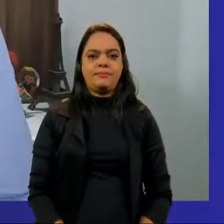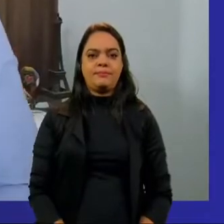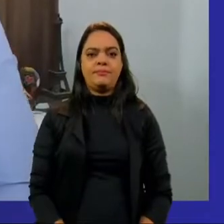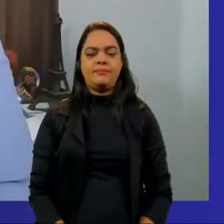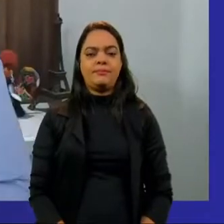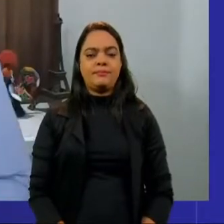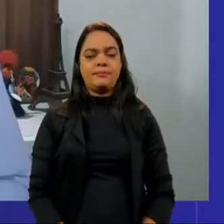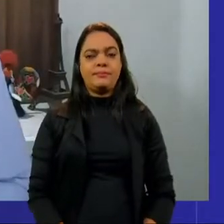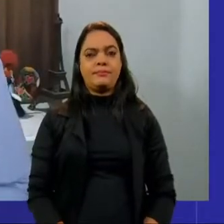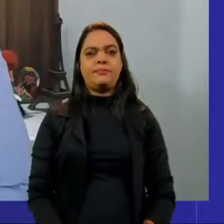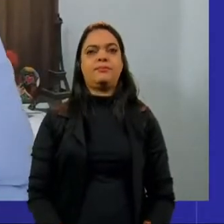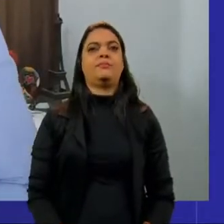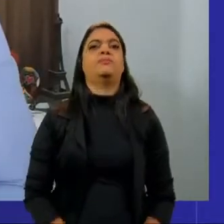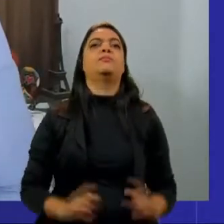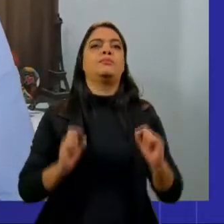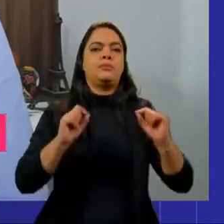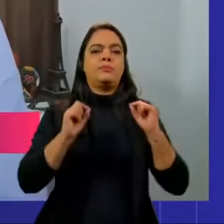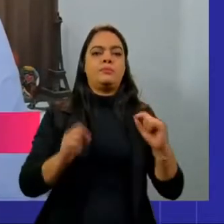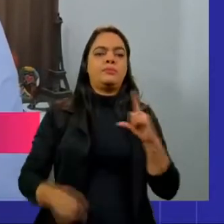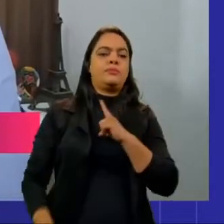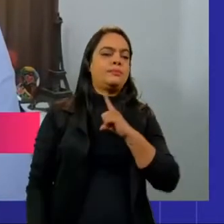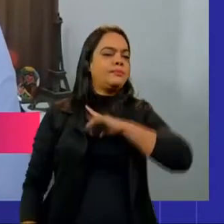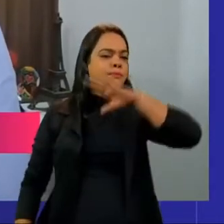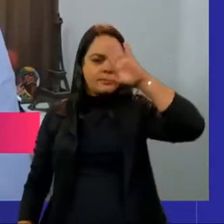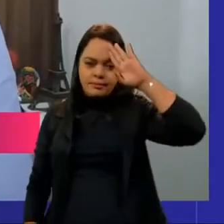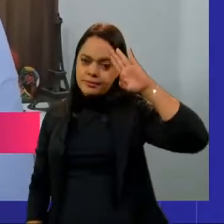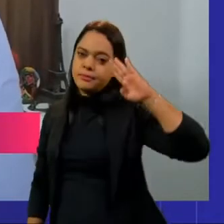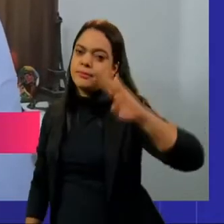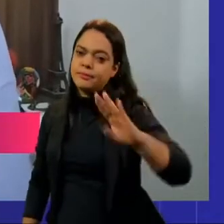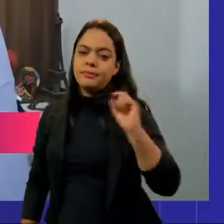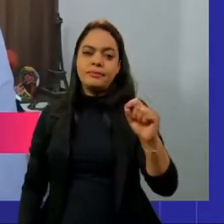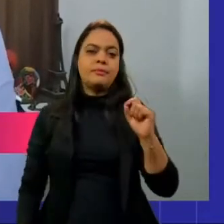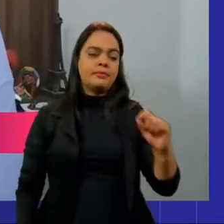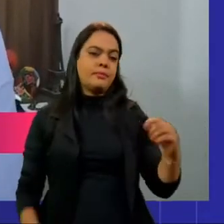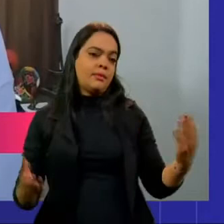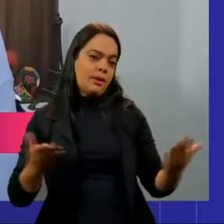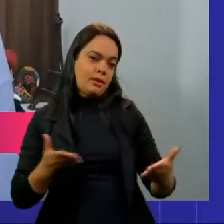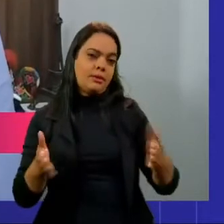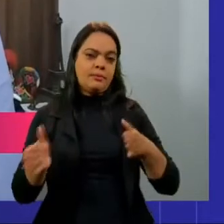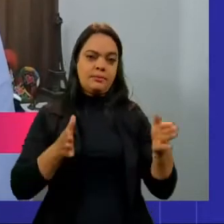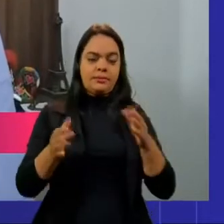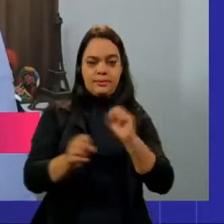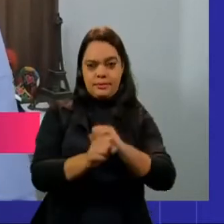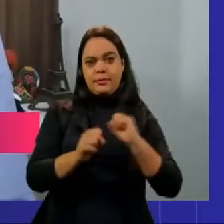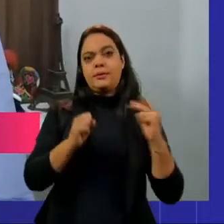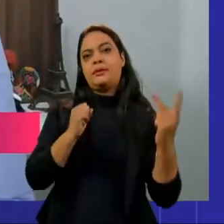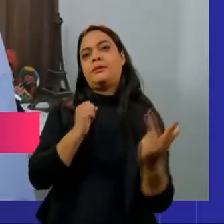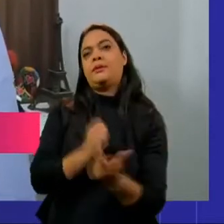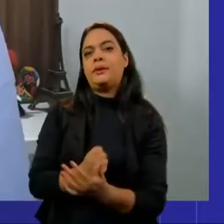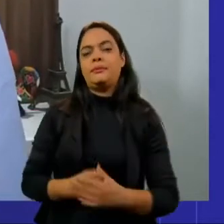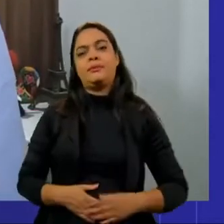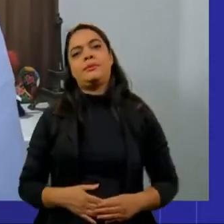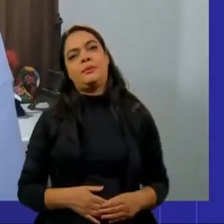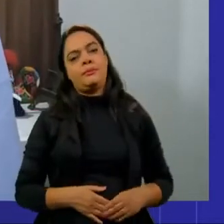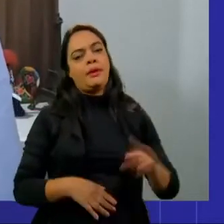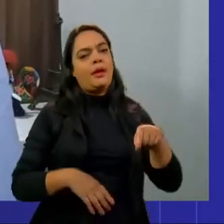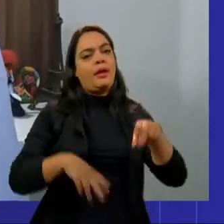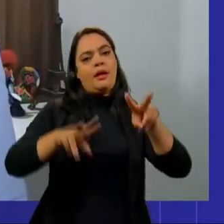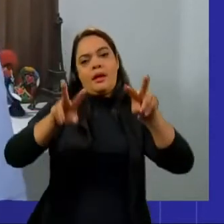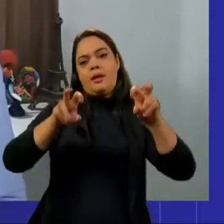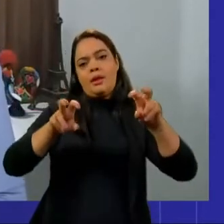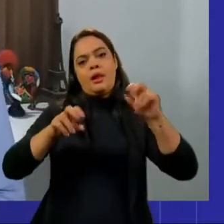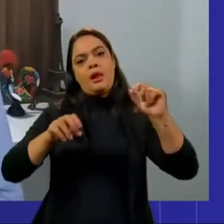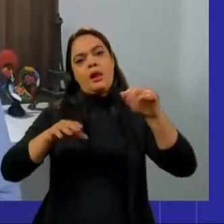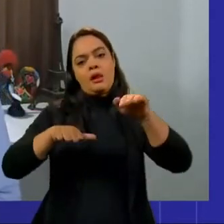Um dos aspectos mais evidenciados por ocasião da pandemia de COVID corresponde à desigualdade